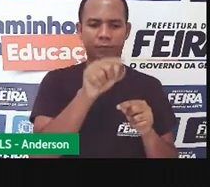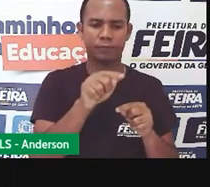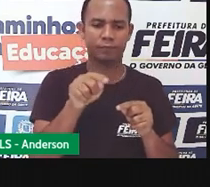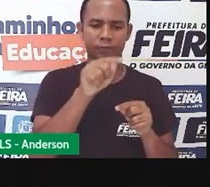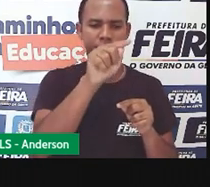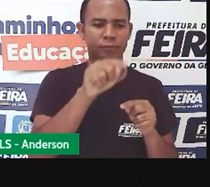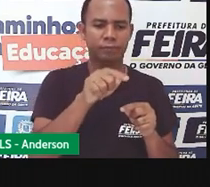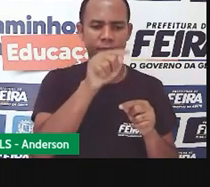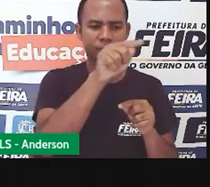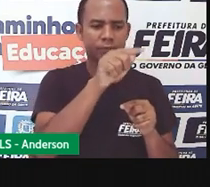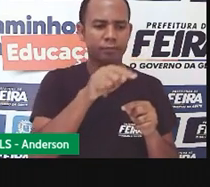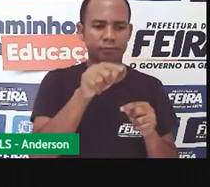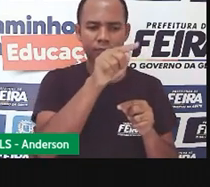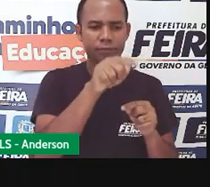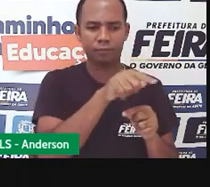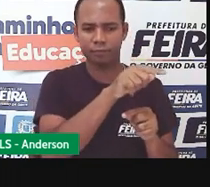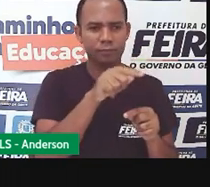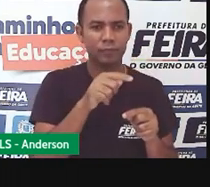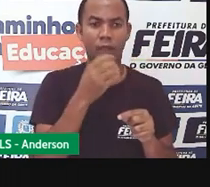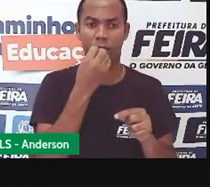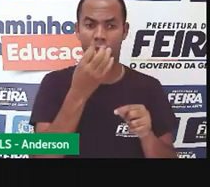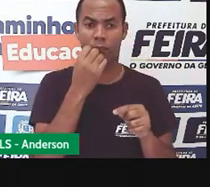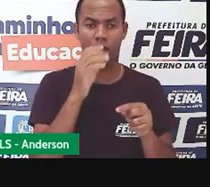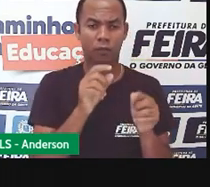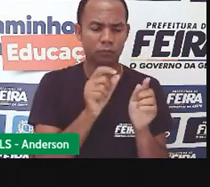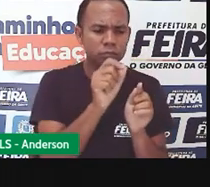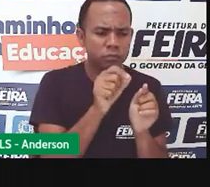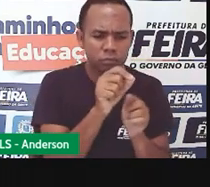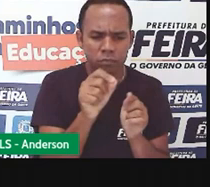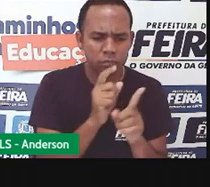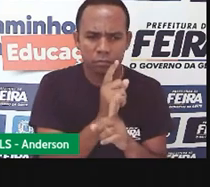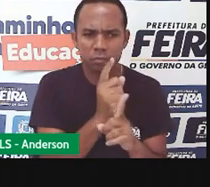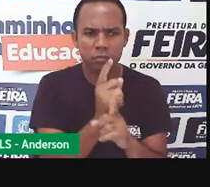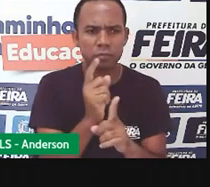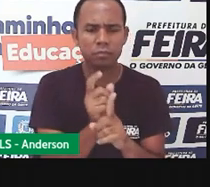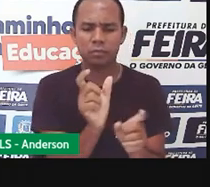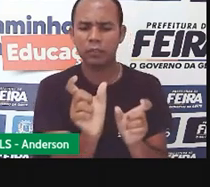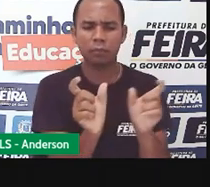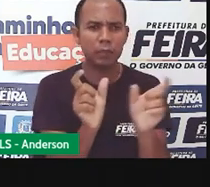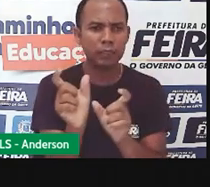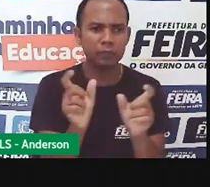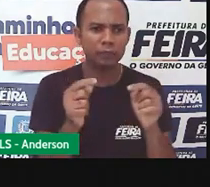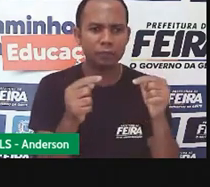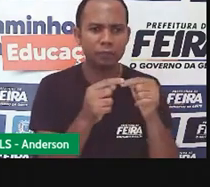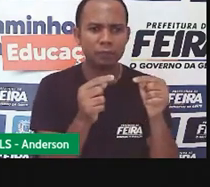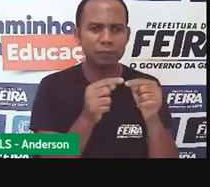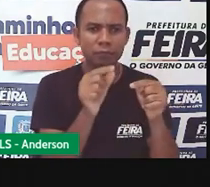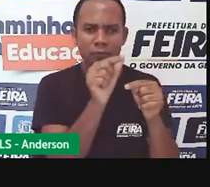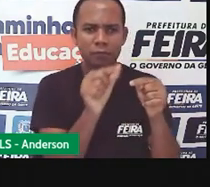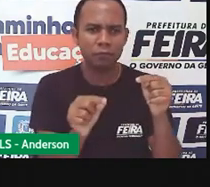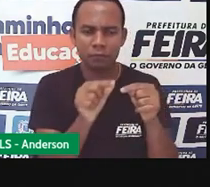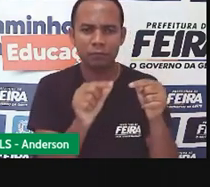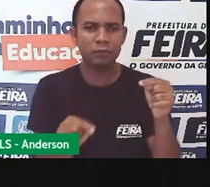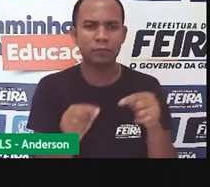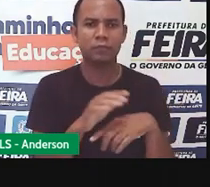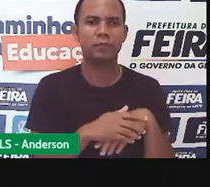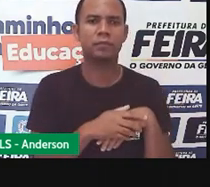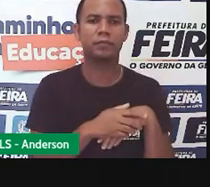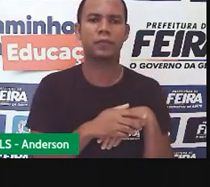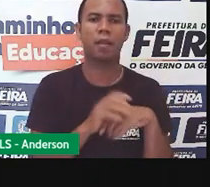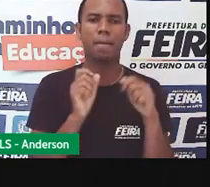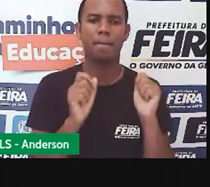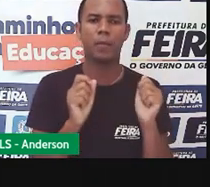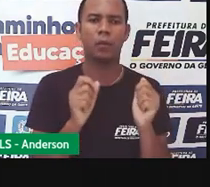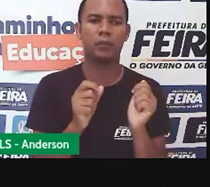cantinho muito bom, dá para a gente escrever e tem um espaço onde nós podemos